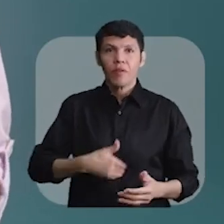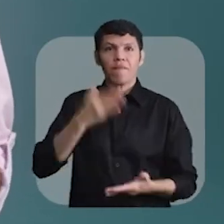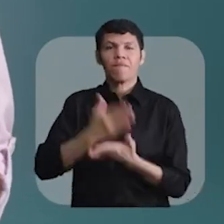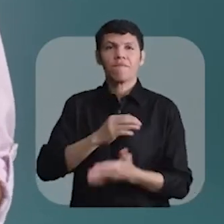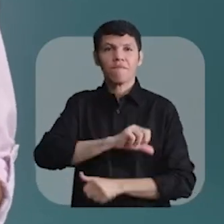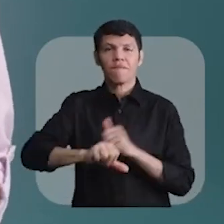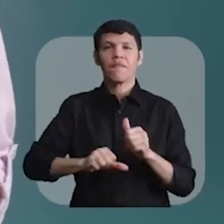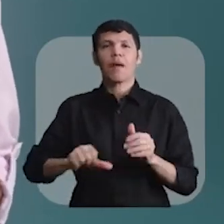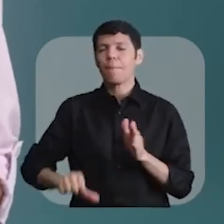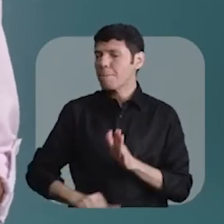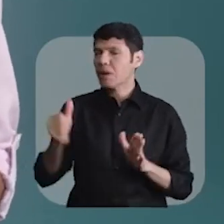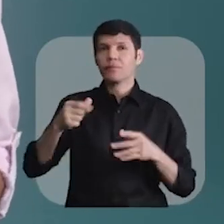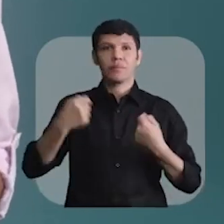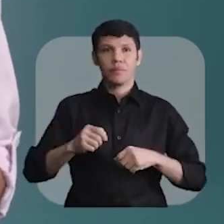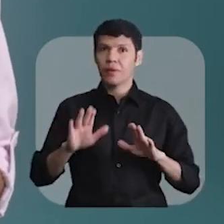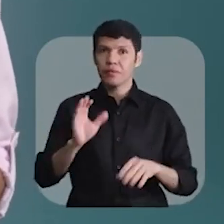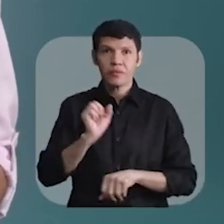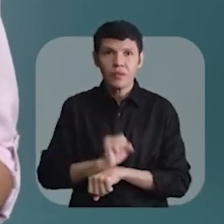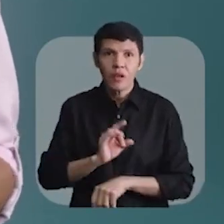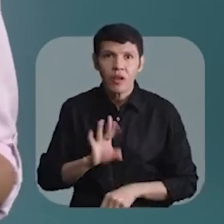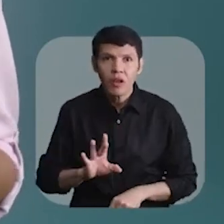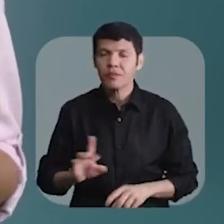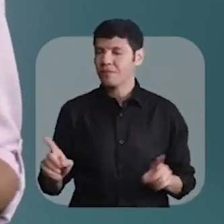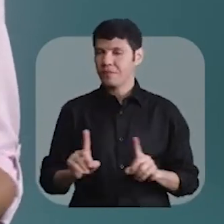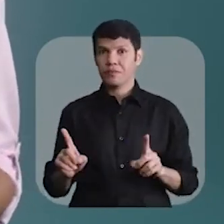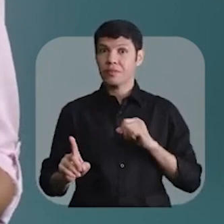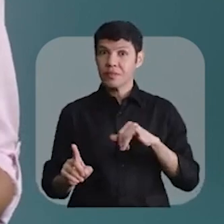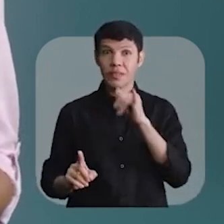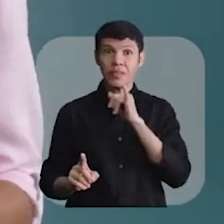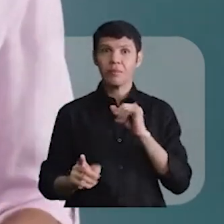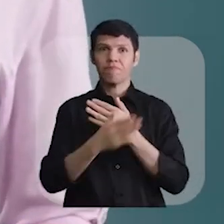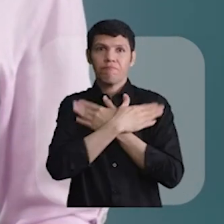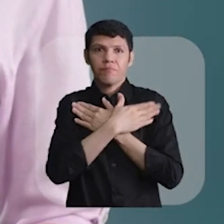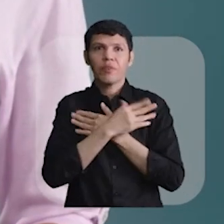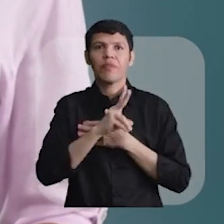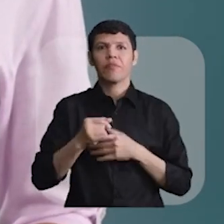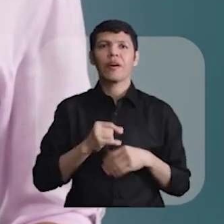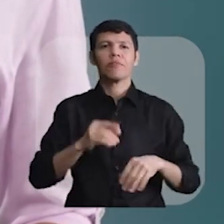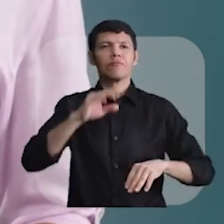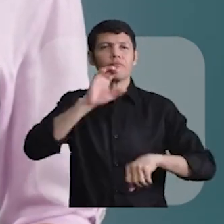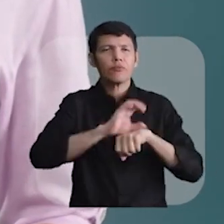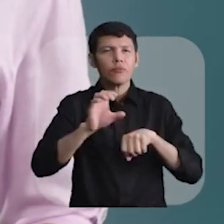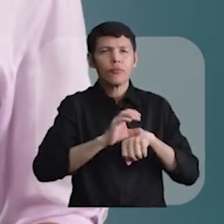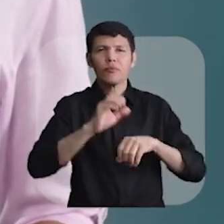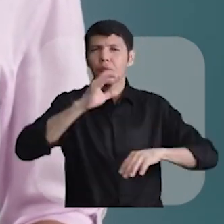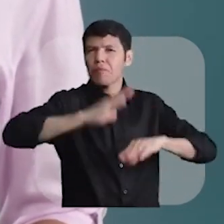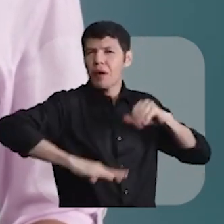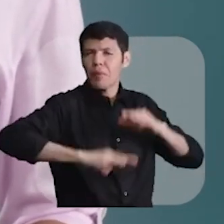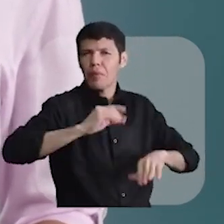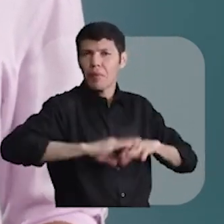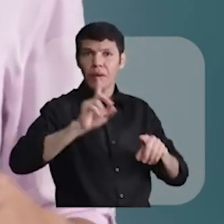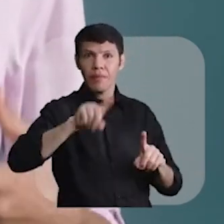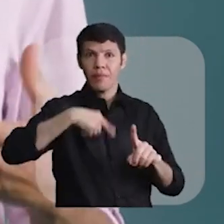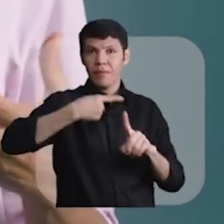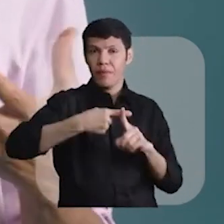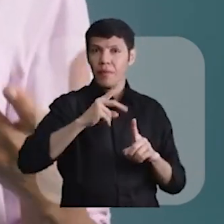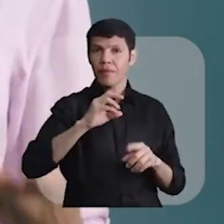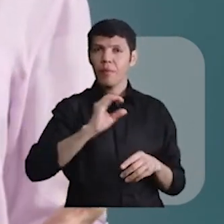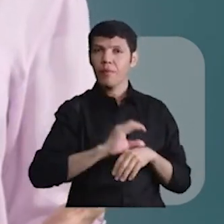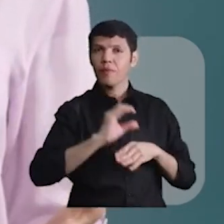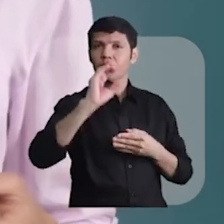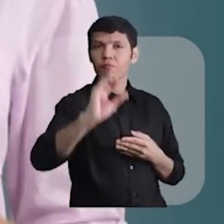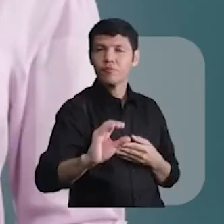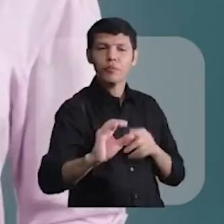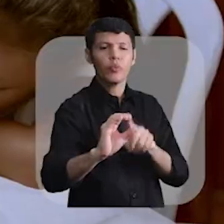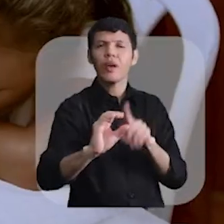é o primeiro passo, mas não para por aí. Quem estiver desempregado vai receber capacitação e crédito para montar um